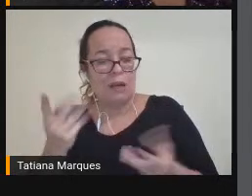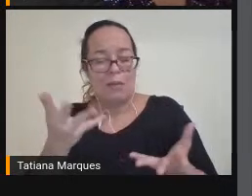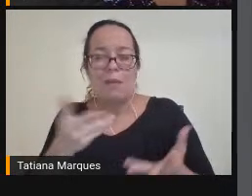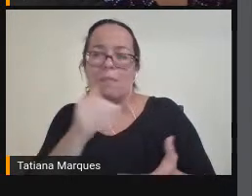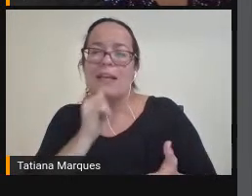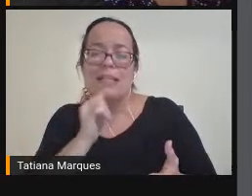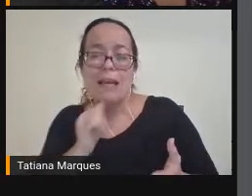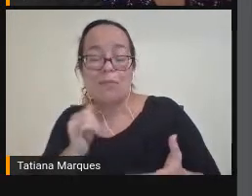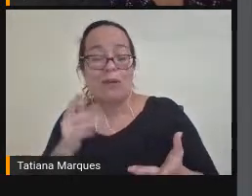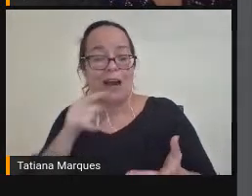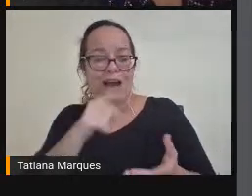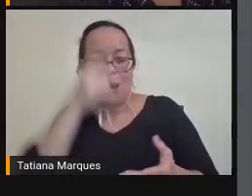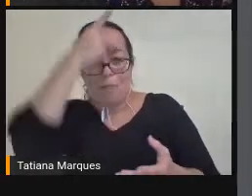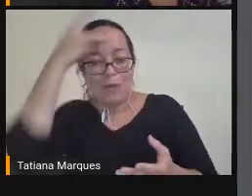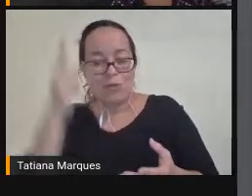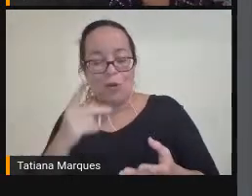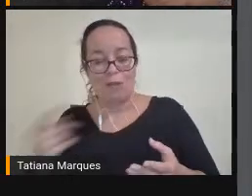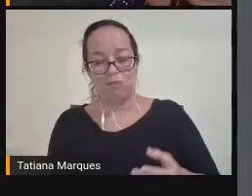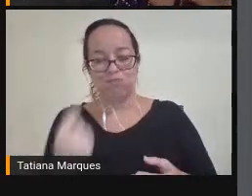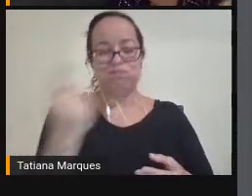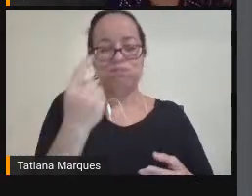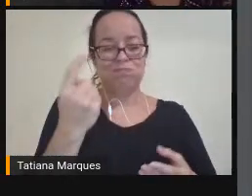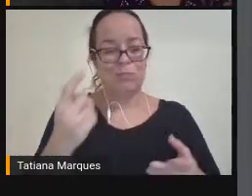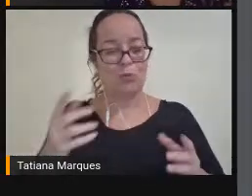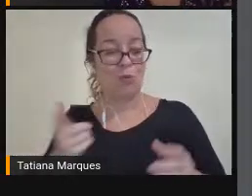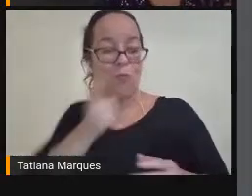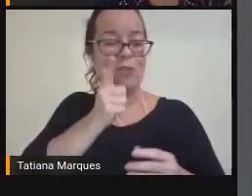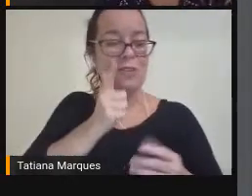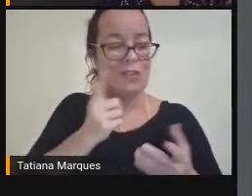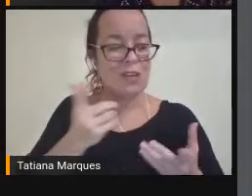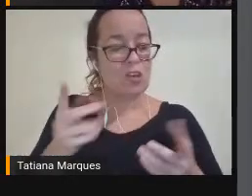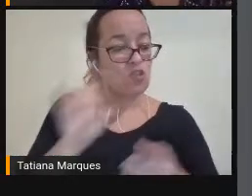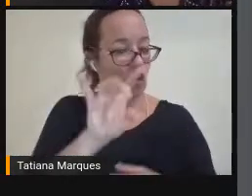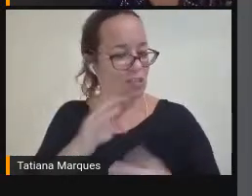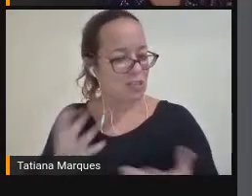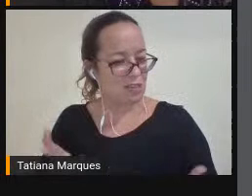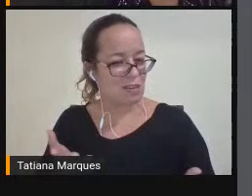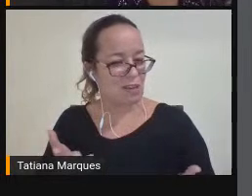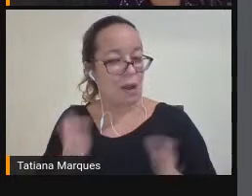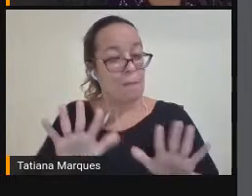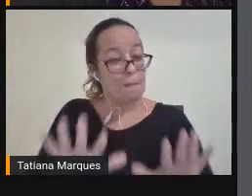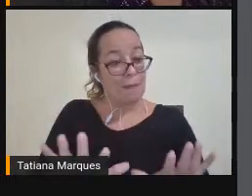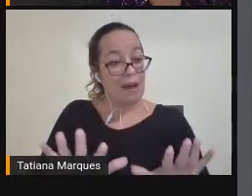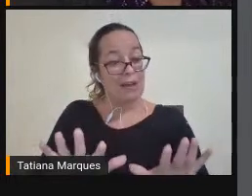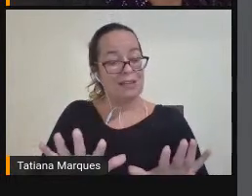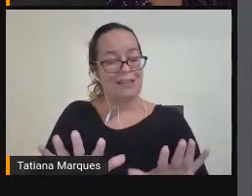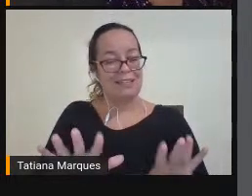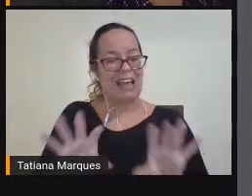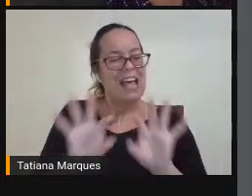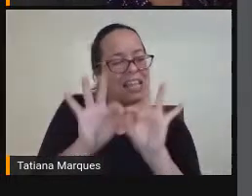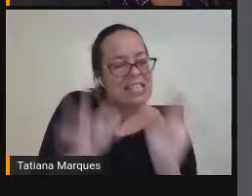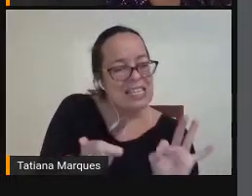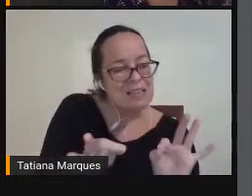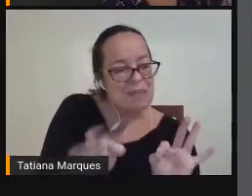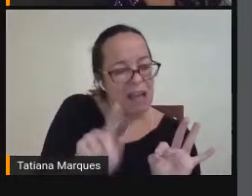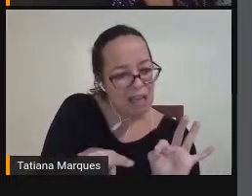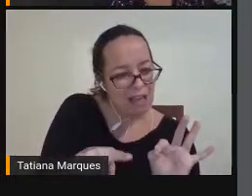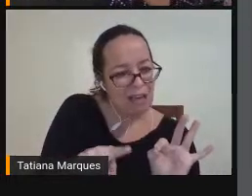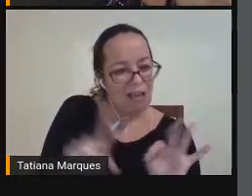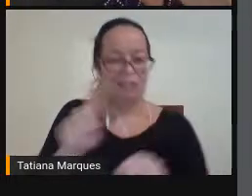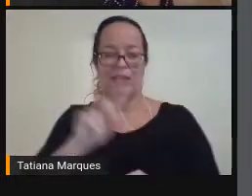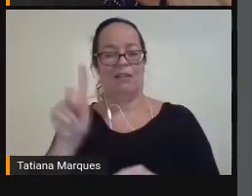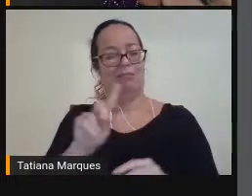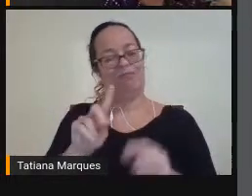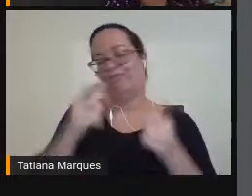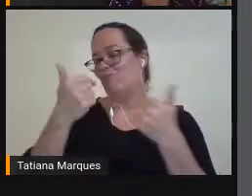Dessas crianças Desses adolescentes Mas Não é tão Simples Assim Por quê?